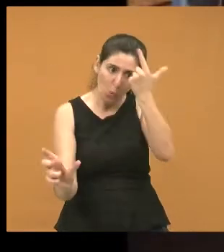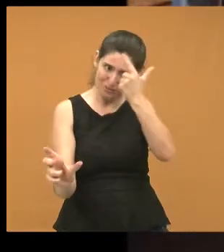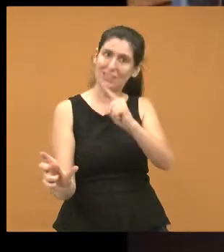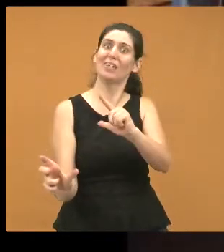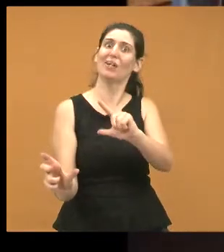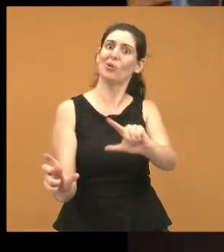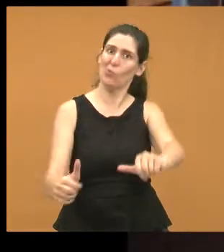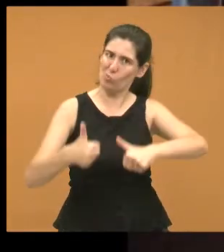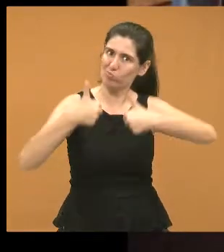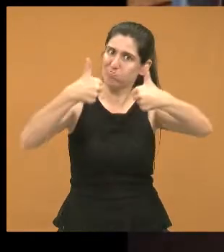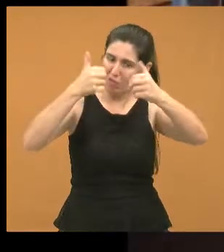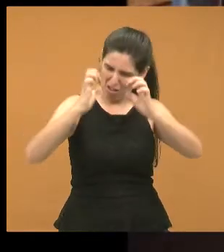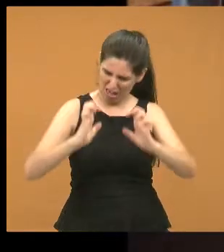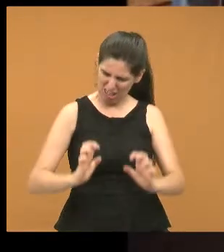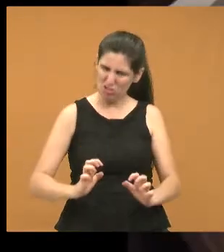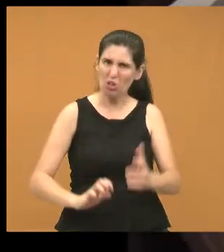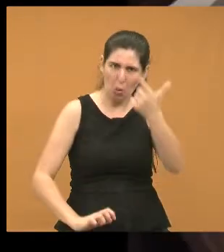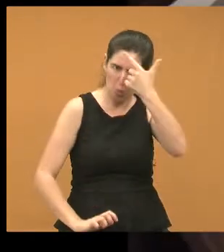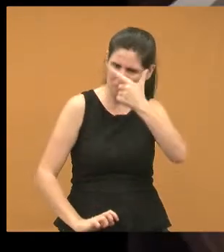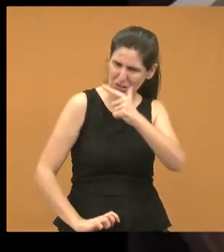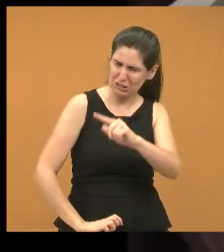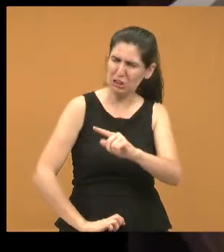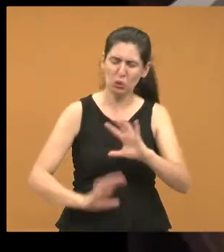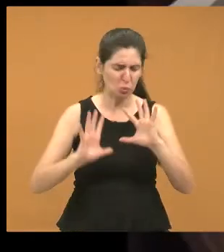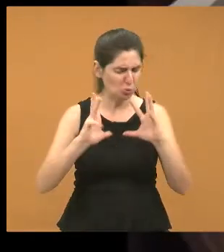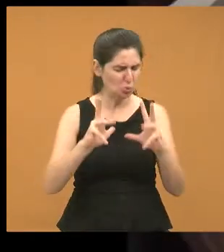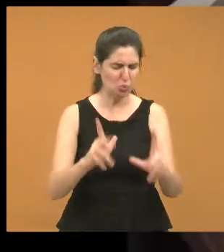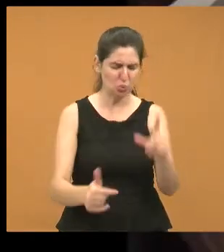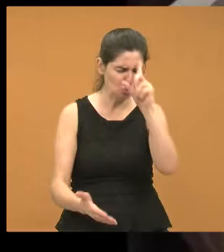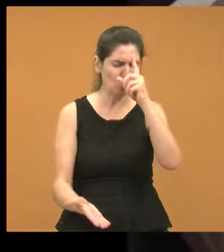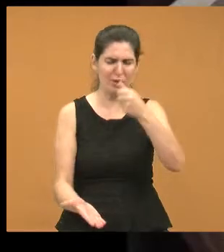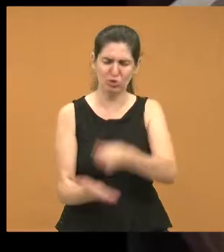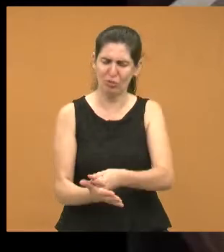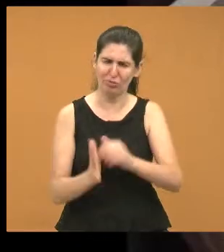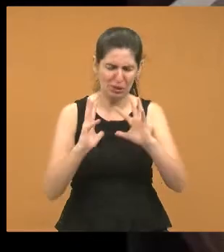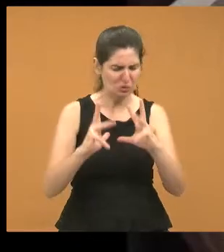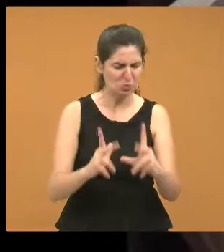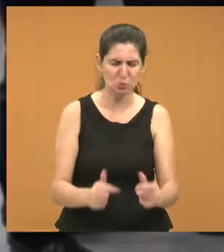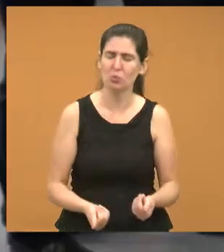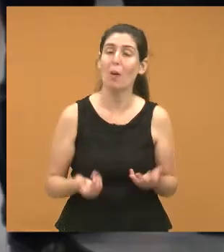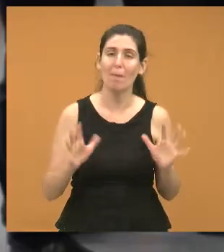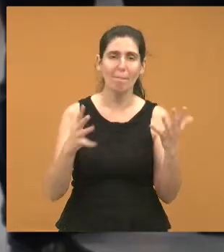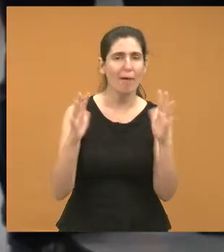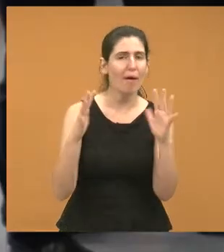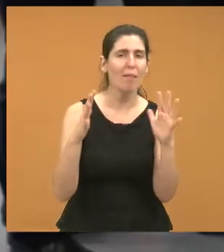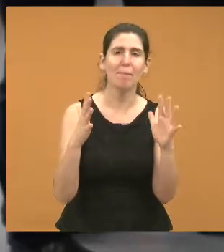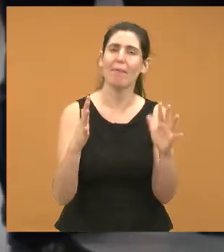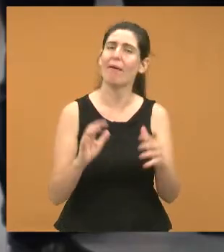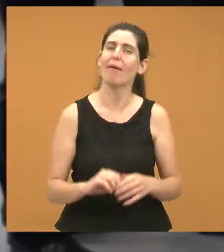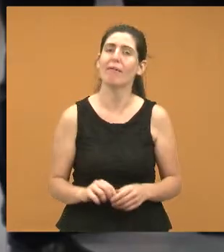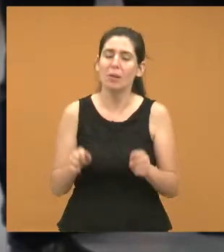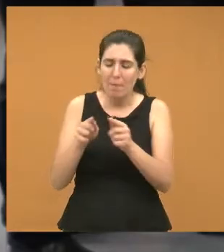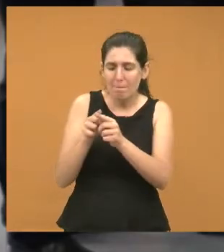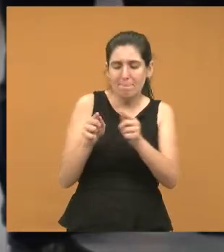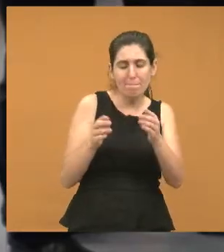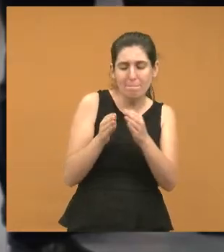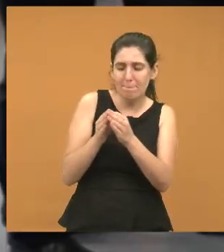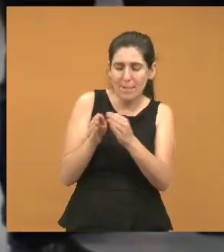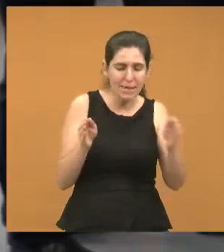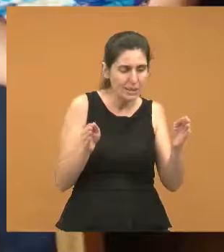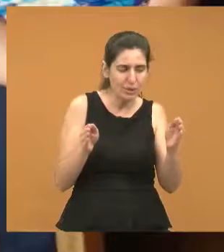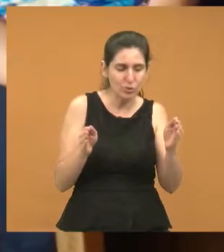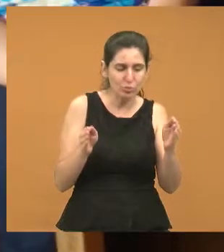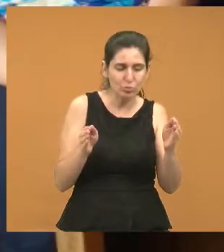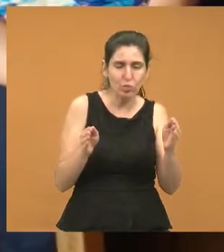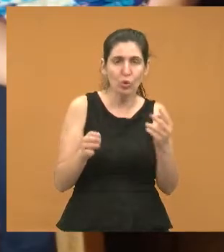Você é uma guerreira merecedora. Parabéns pelo belo trabalho que prestou durante quase dois anos, completou dois